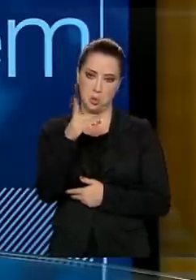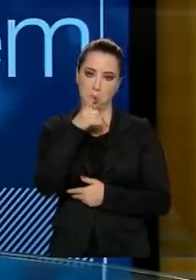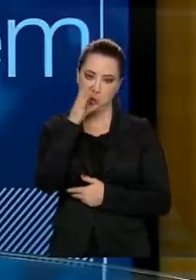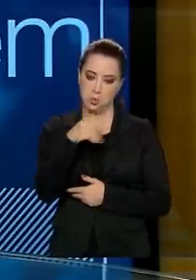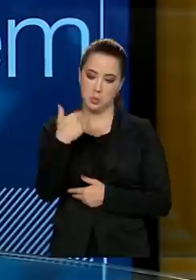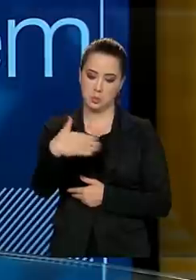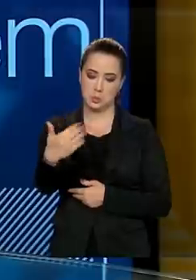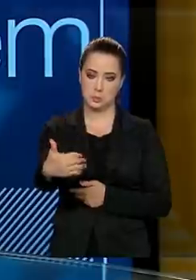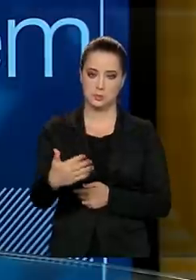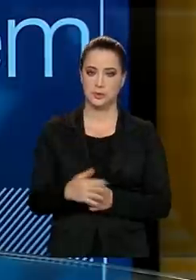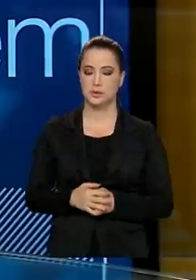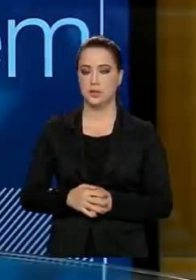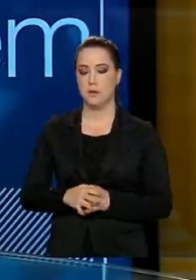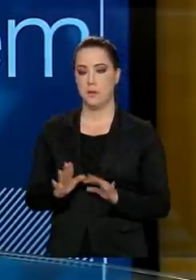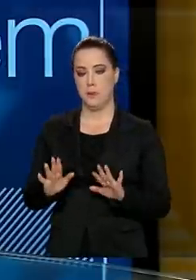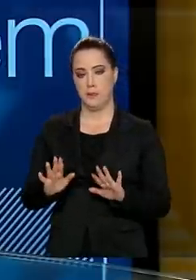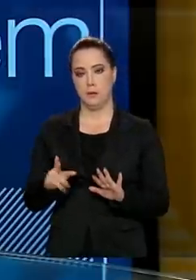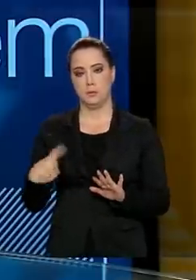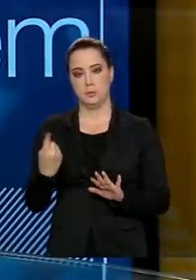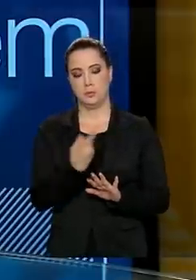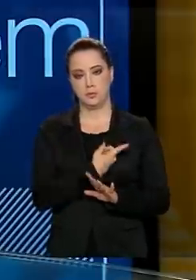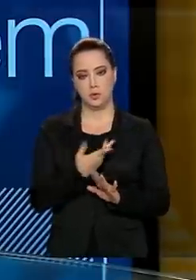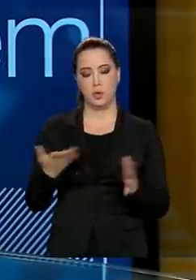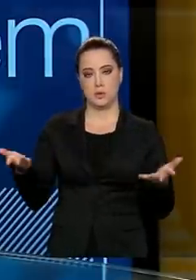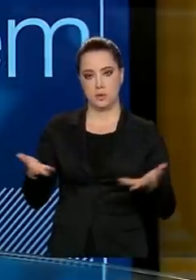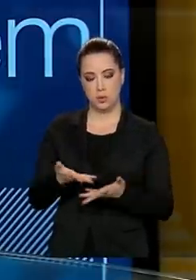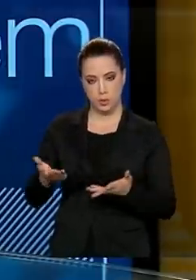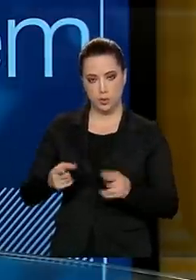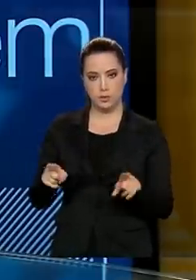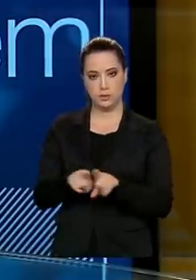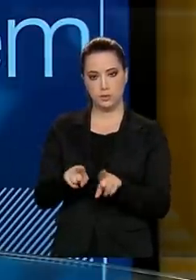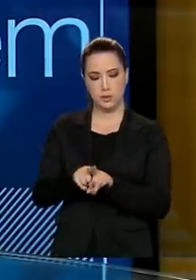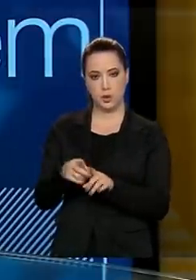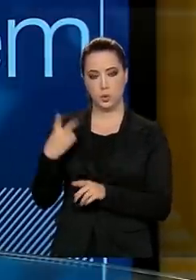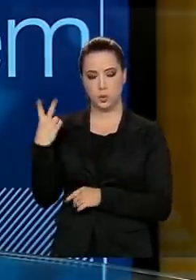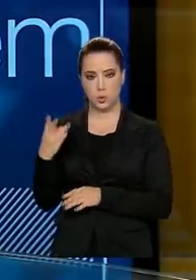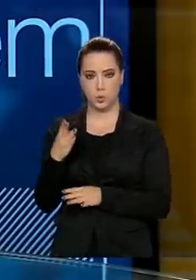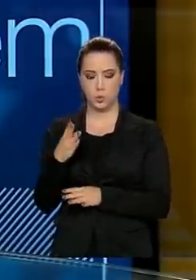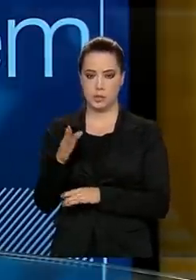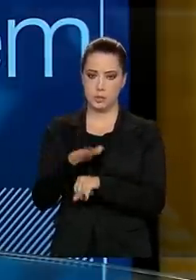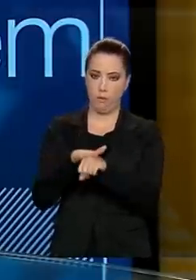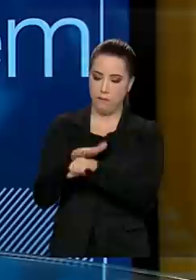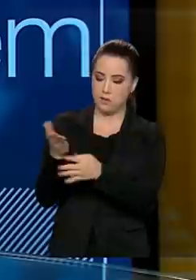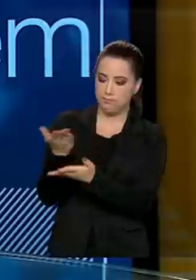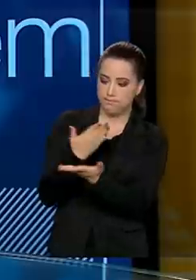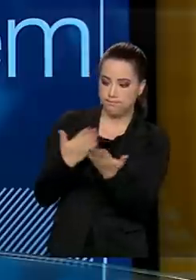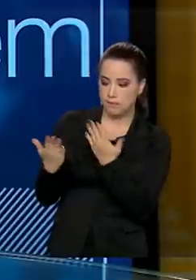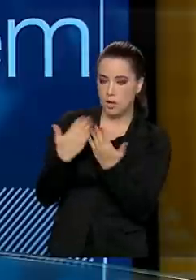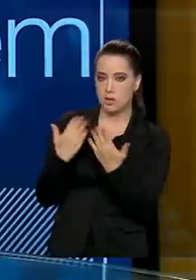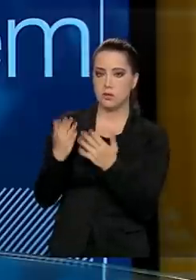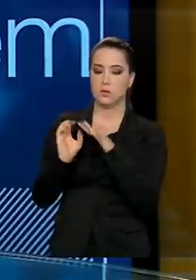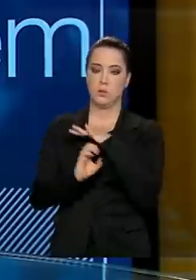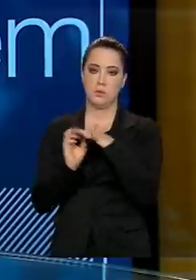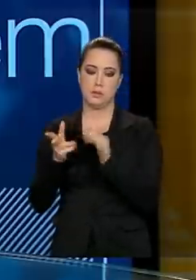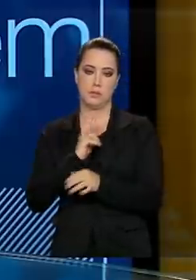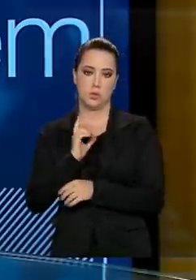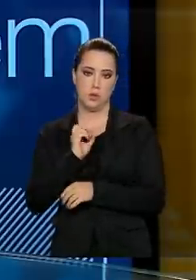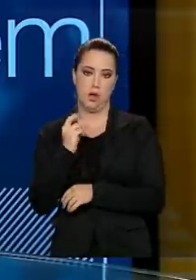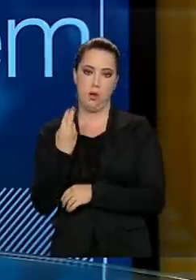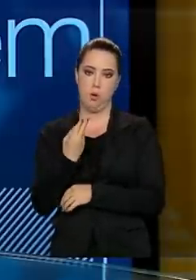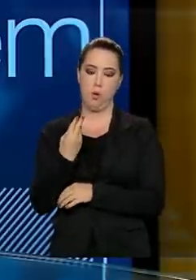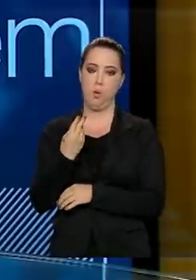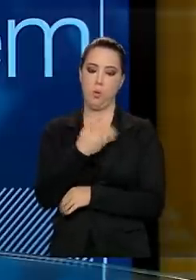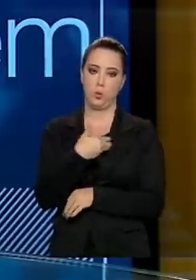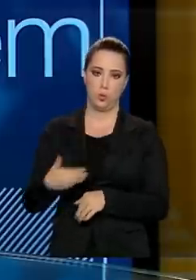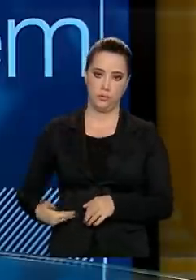domingos seguidos. E aí, nós fizemos agora duas conversas com o setor privado e com o setor público. O calendário do